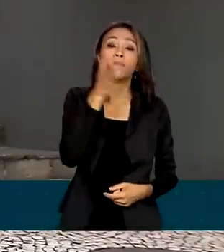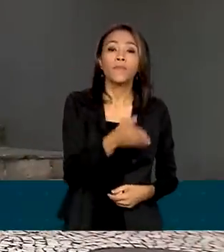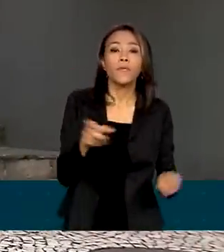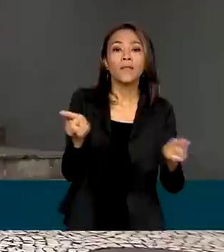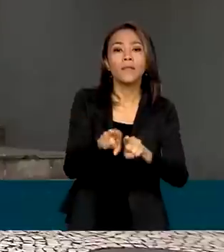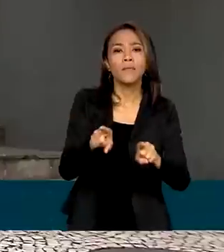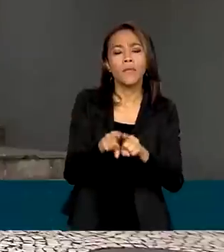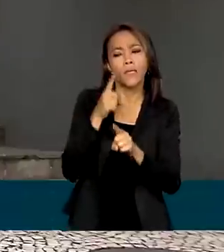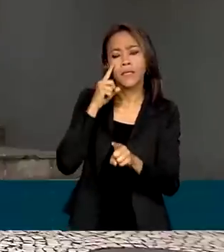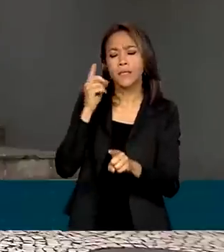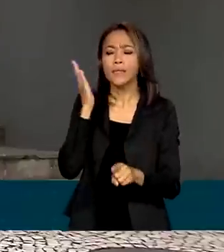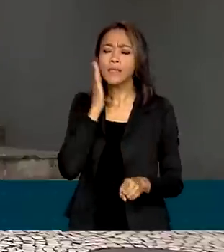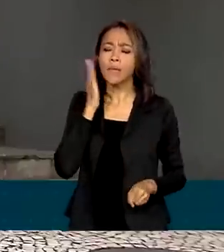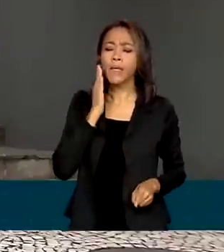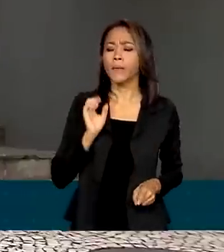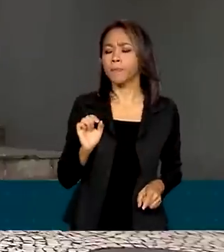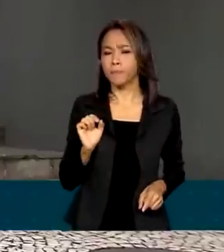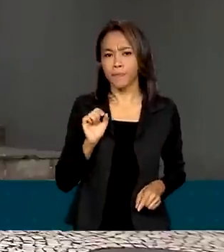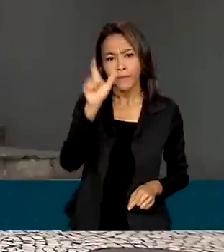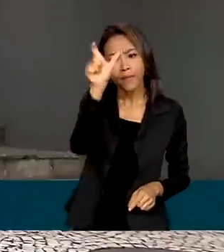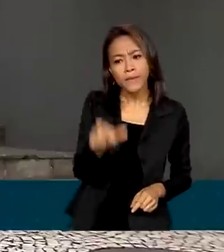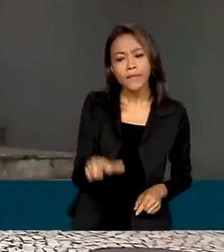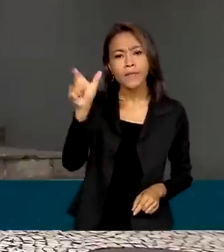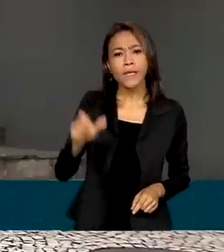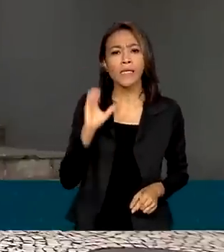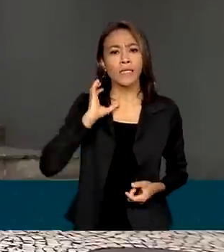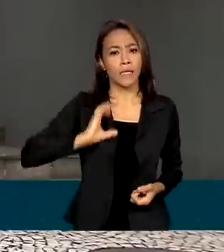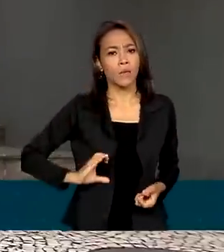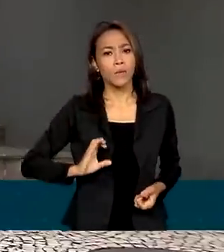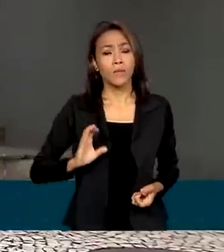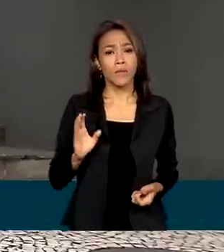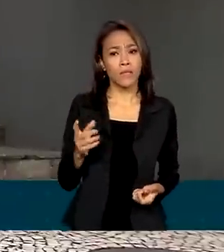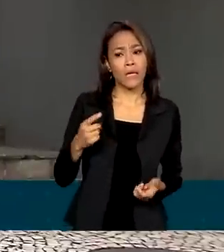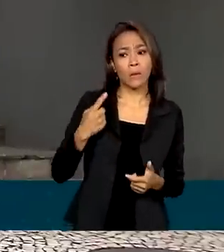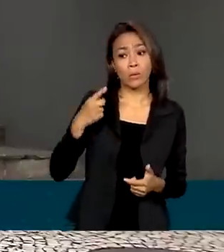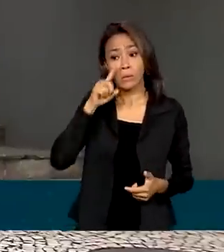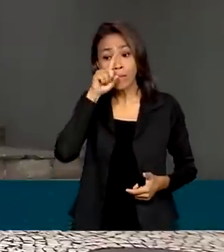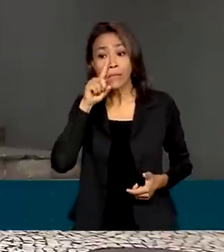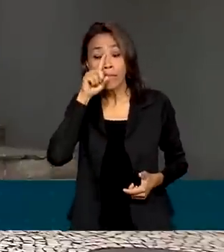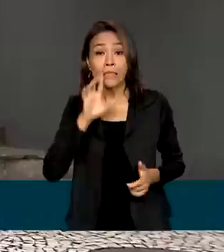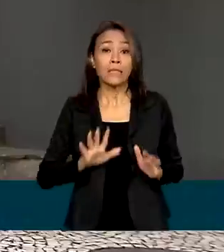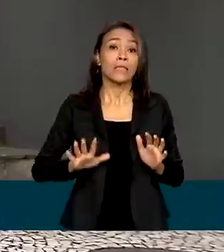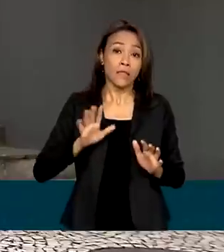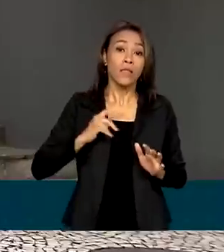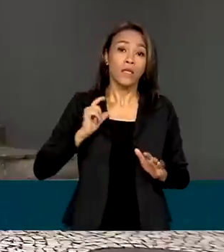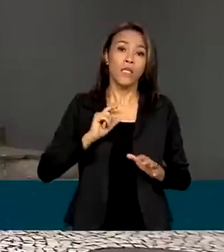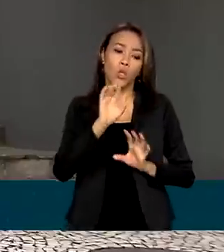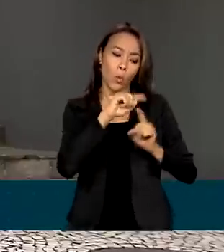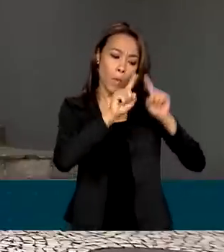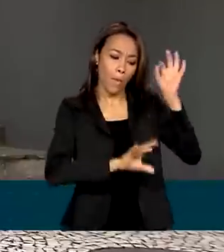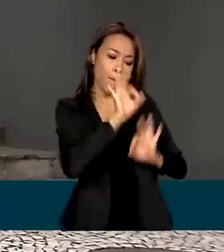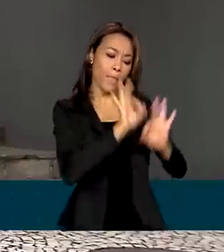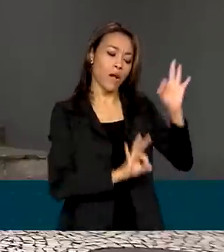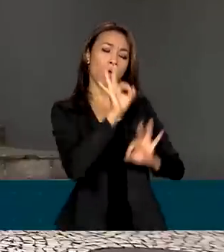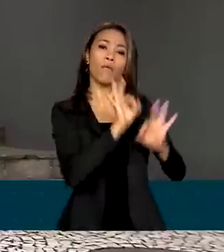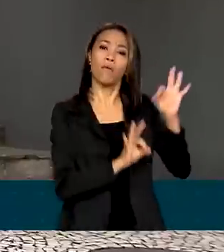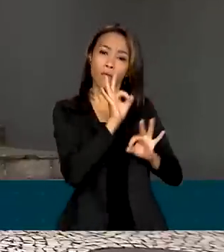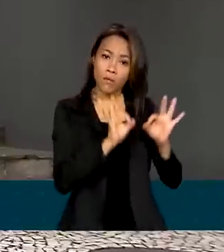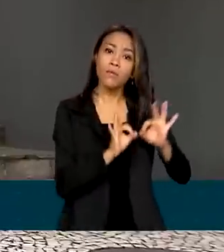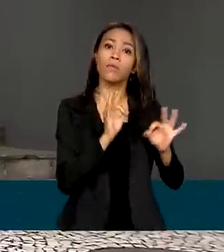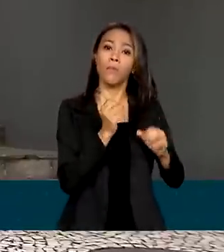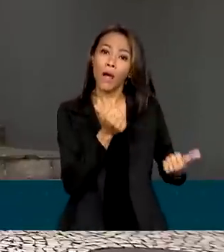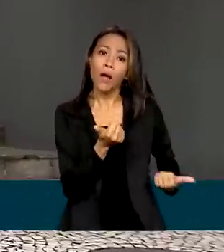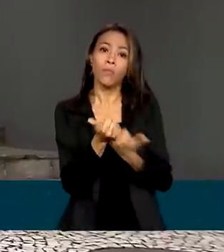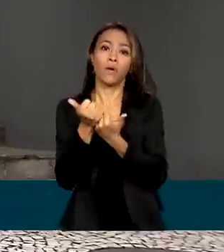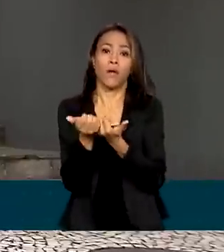possíveis cidadãos em risco e elaborar planos de proteção individuais e coletivos. Na